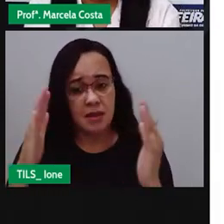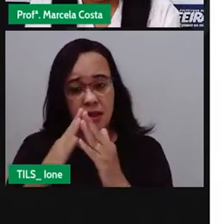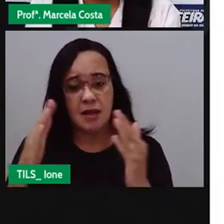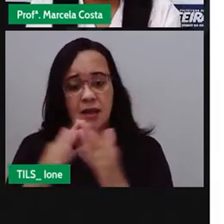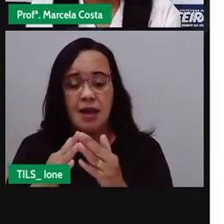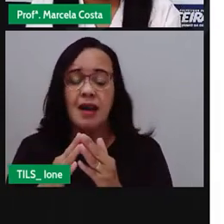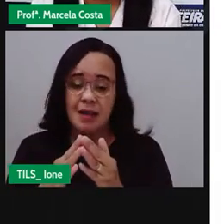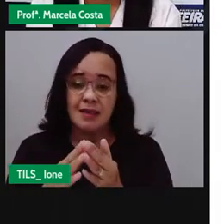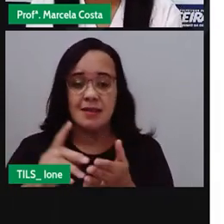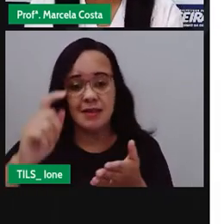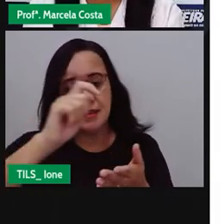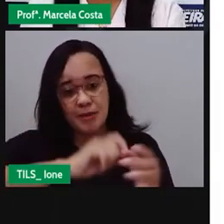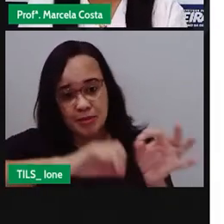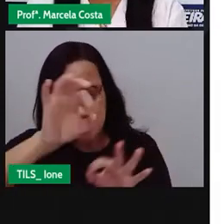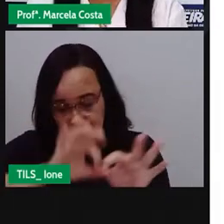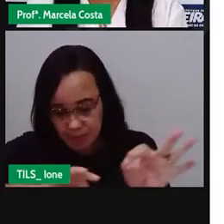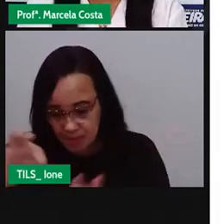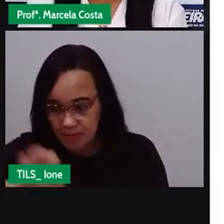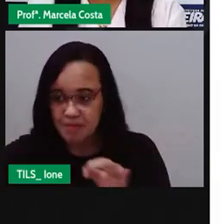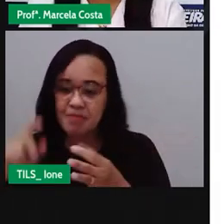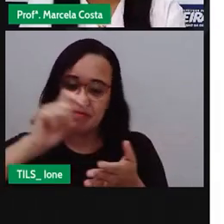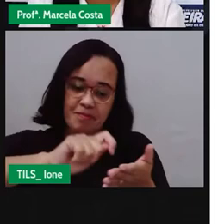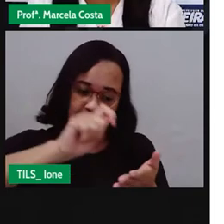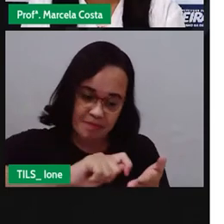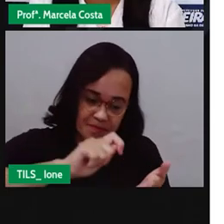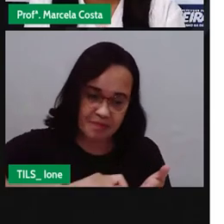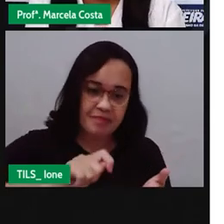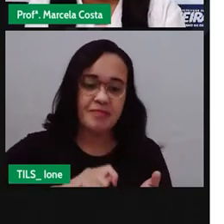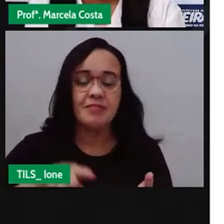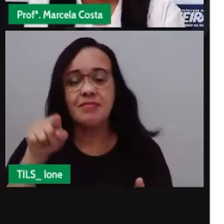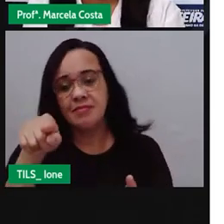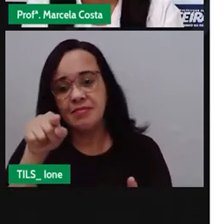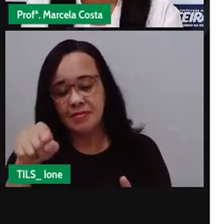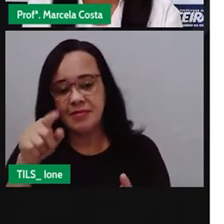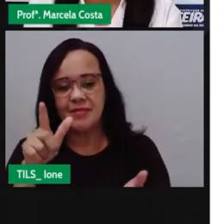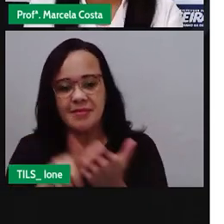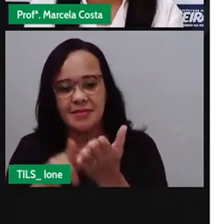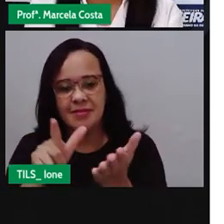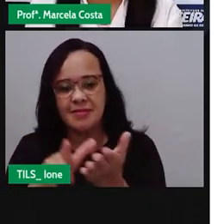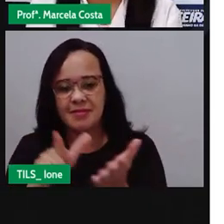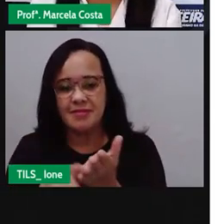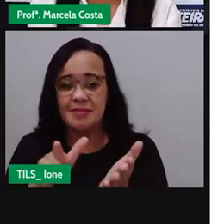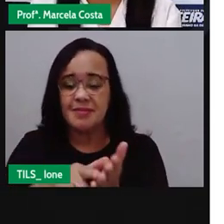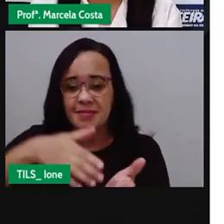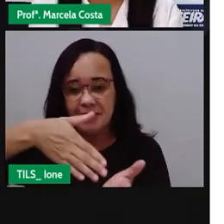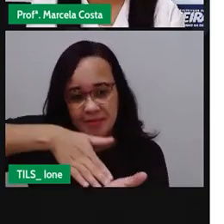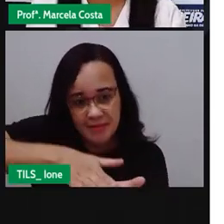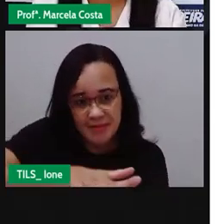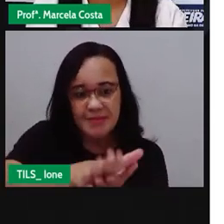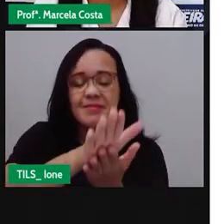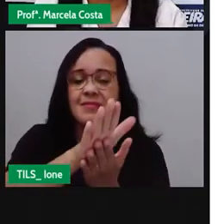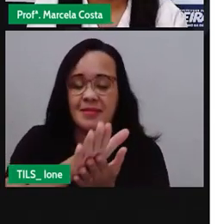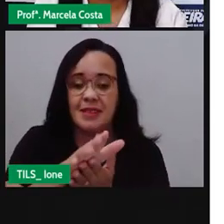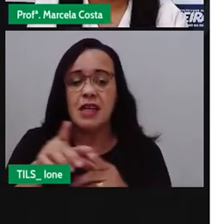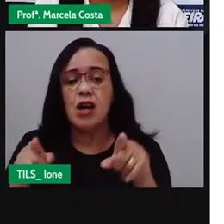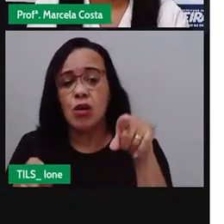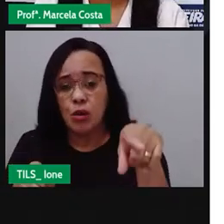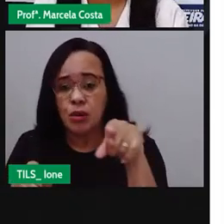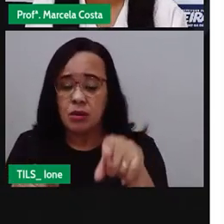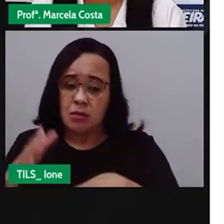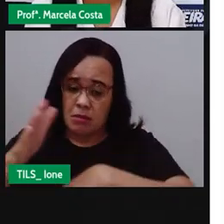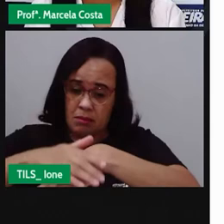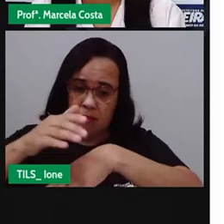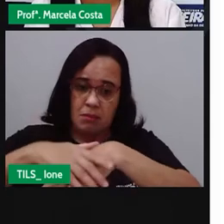guia turístico um guia turístico impresso então você vai fazer alguns desenhos